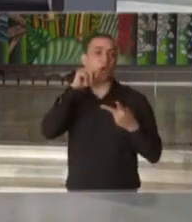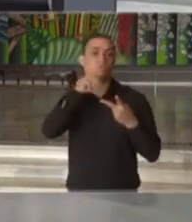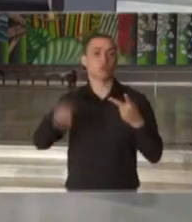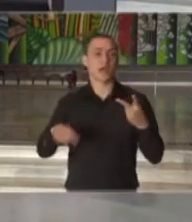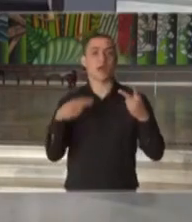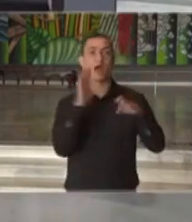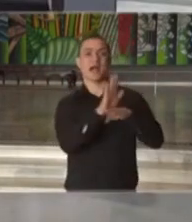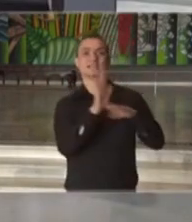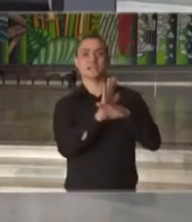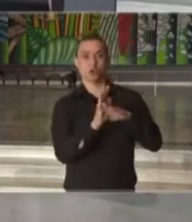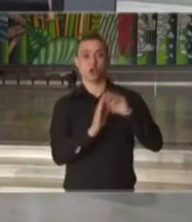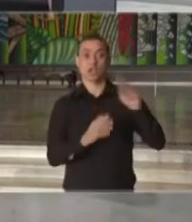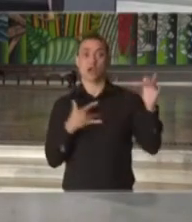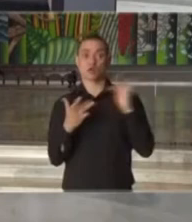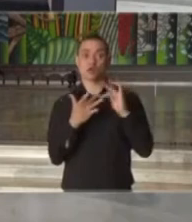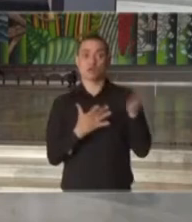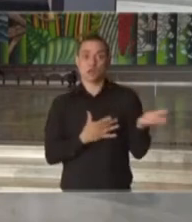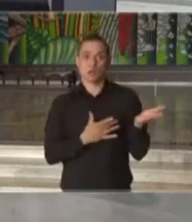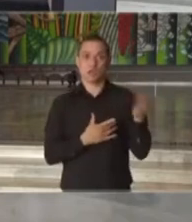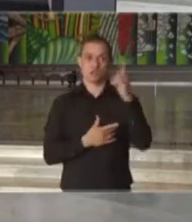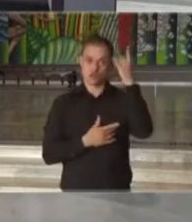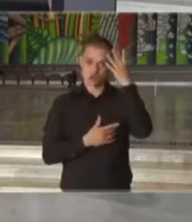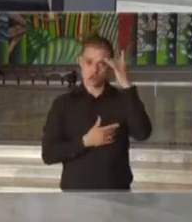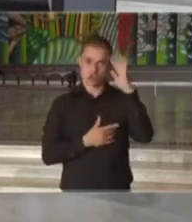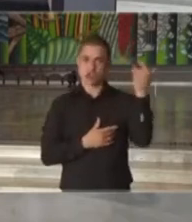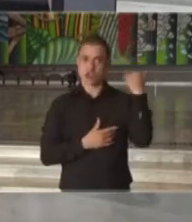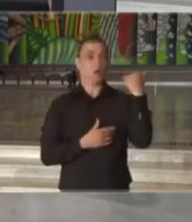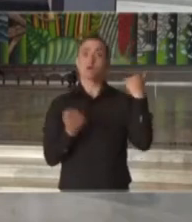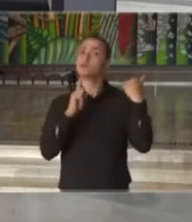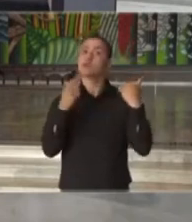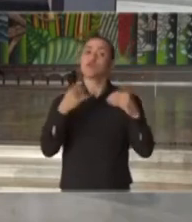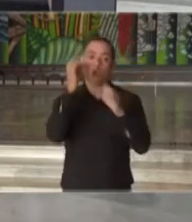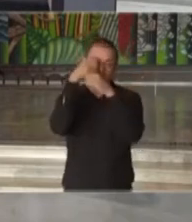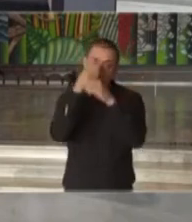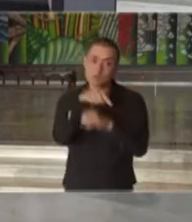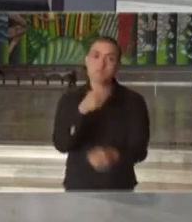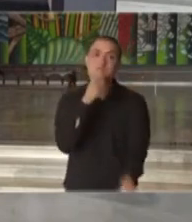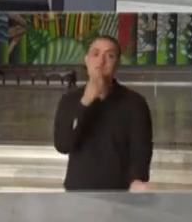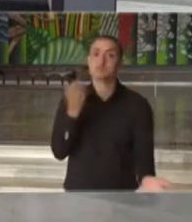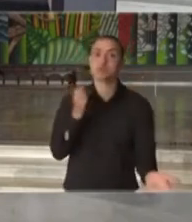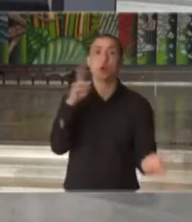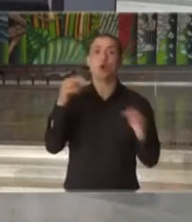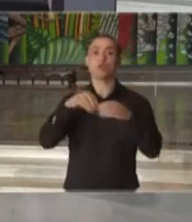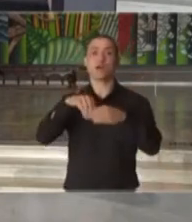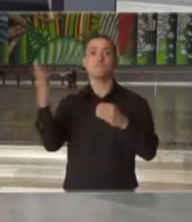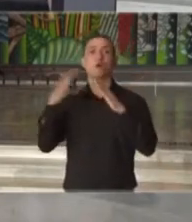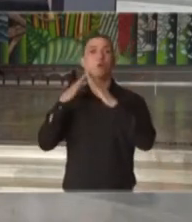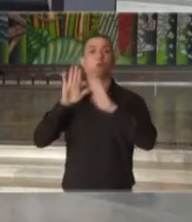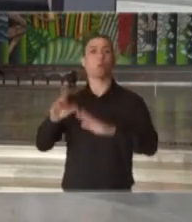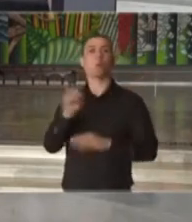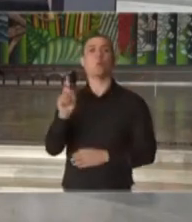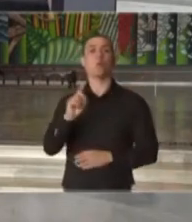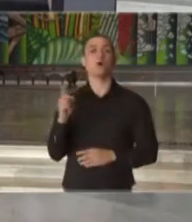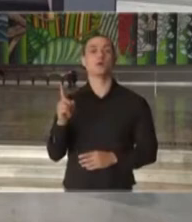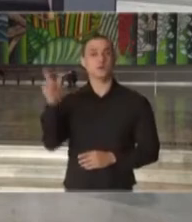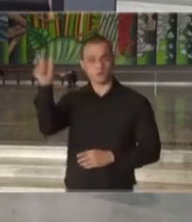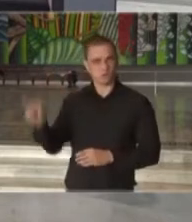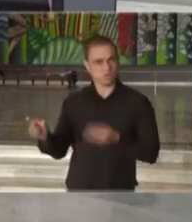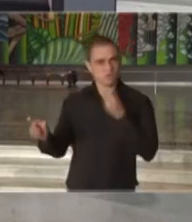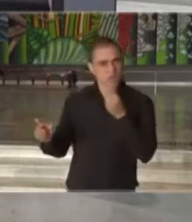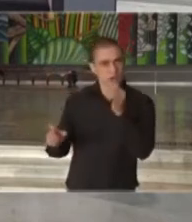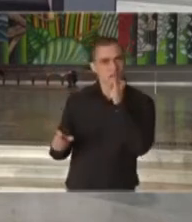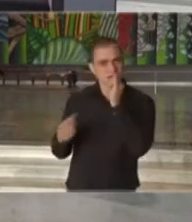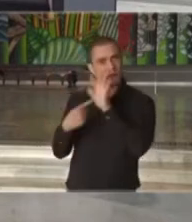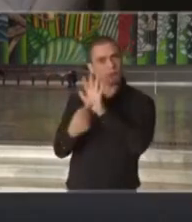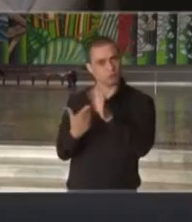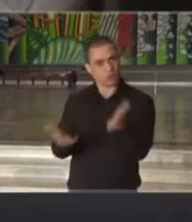assessores que estiveram com o Wippe nos últimos dias não foram testados ou estão fora de quarentena. O senhor não deveria dar o